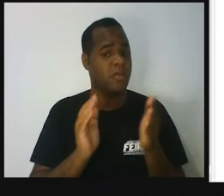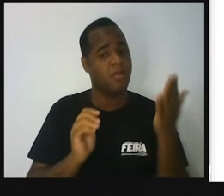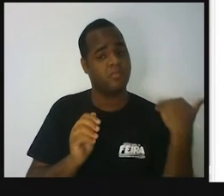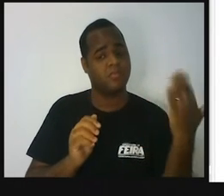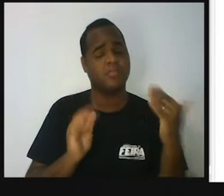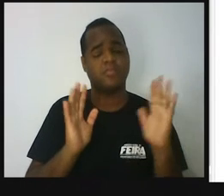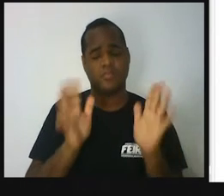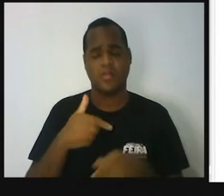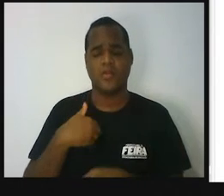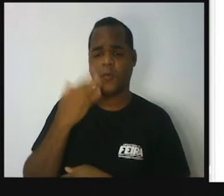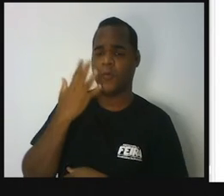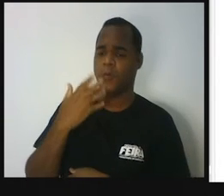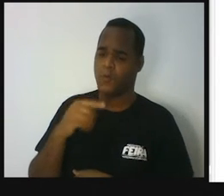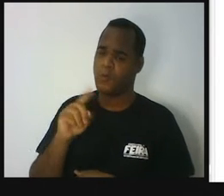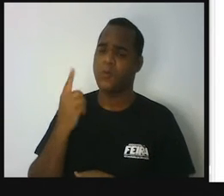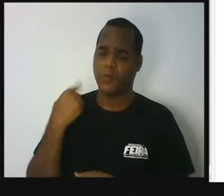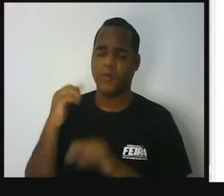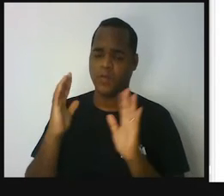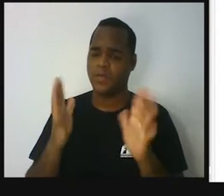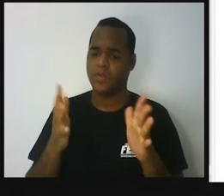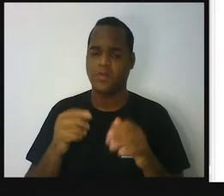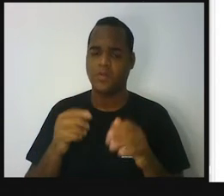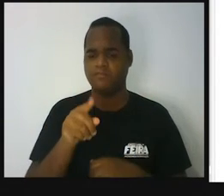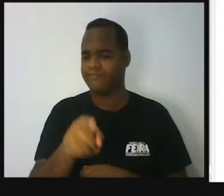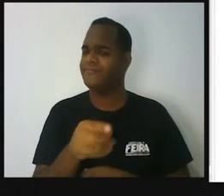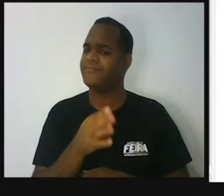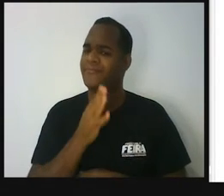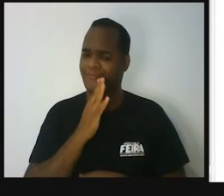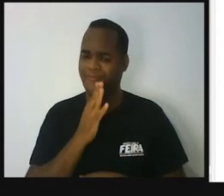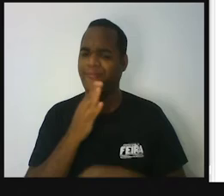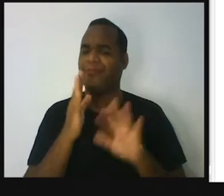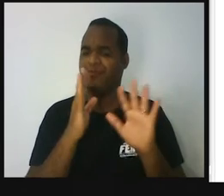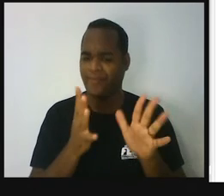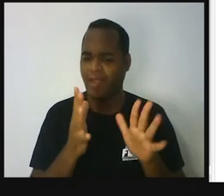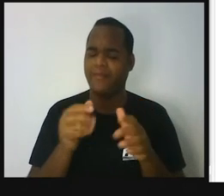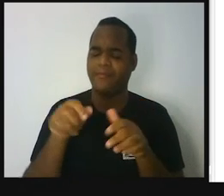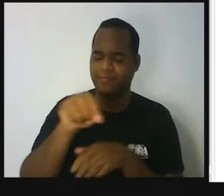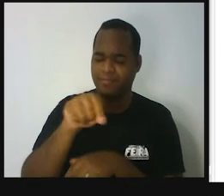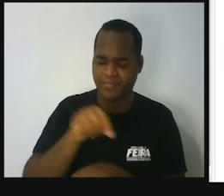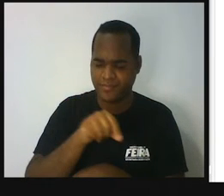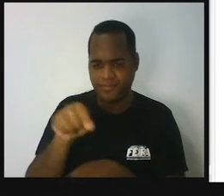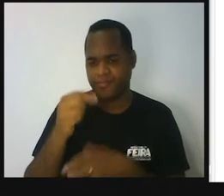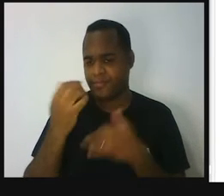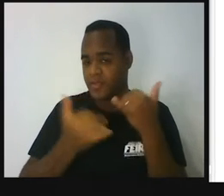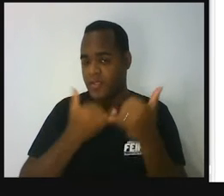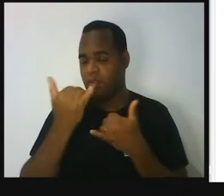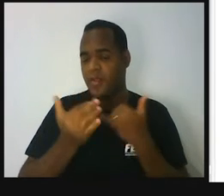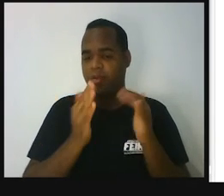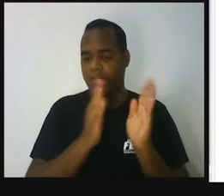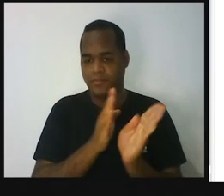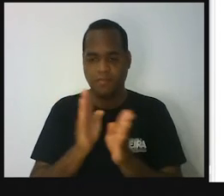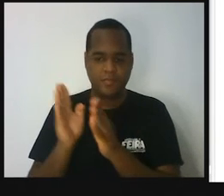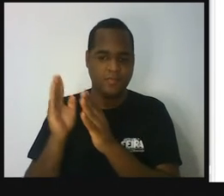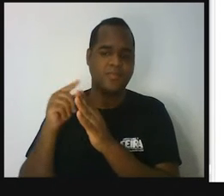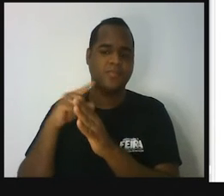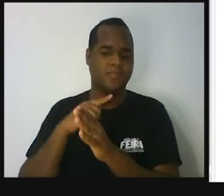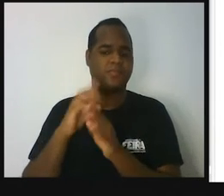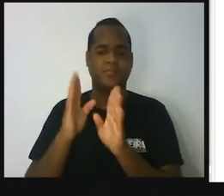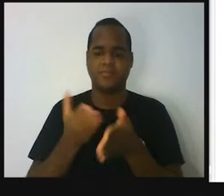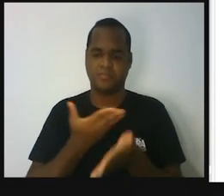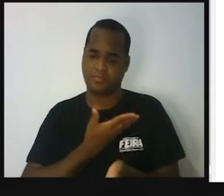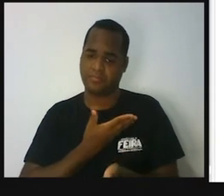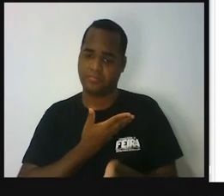tabuleiro na minha infância. E você já deve também ter jogado aí algum tipo de jogo de tabuleiro com seus